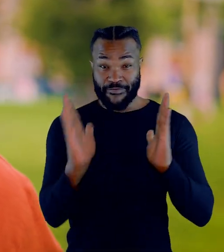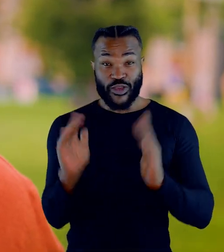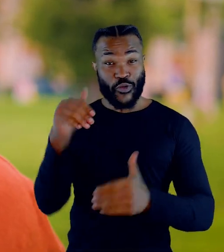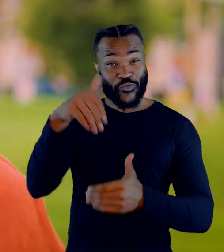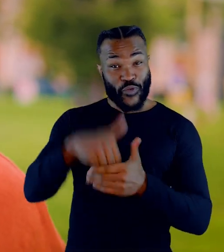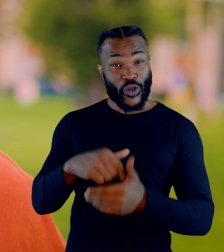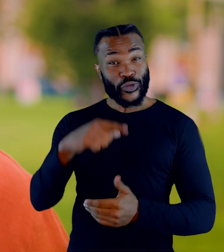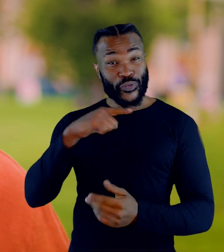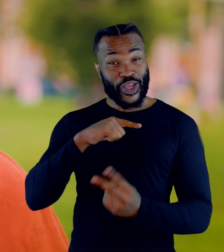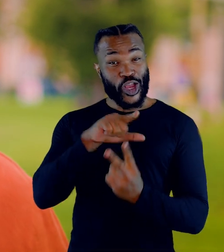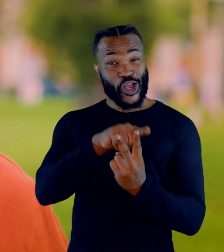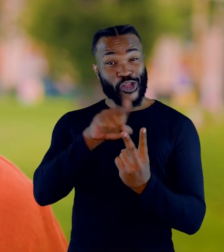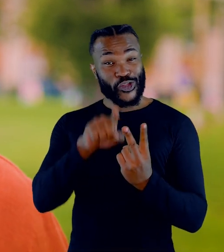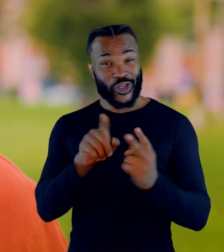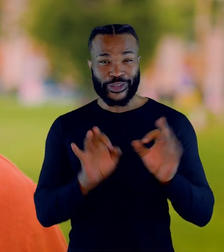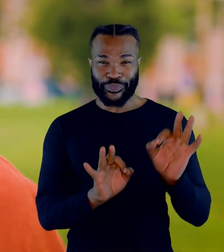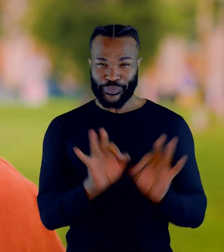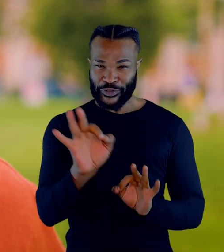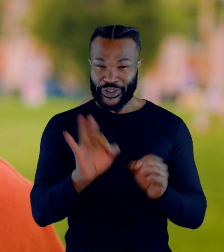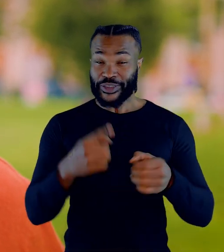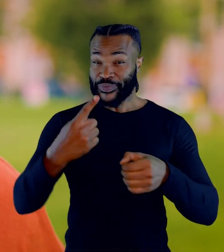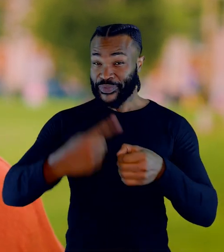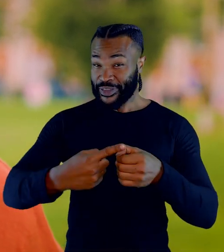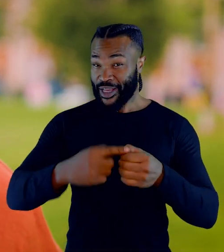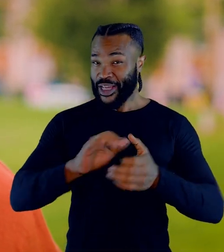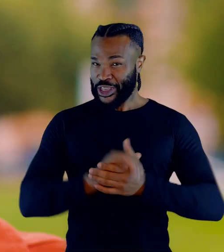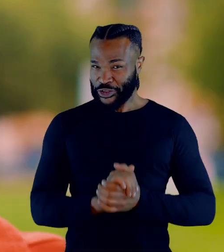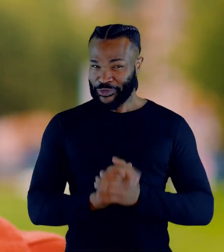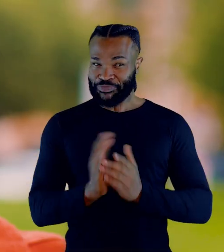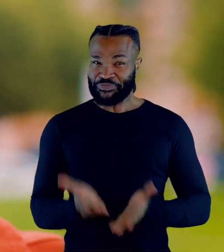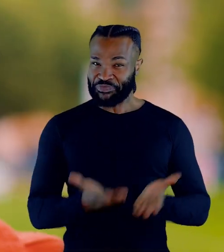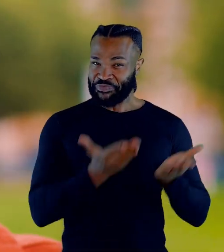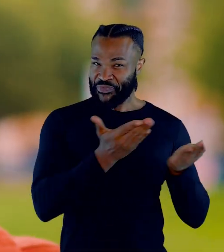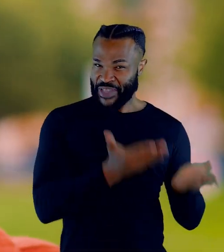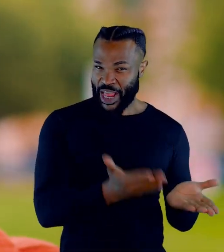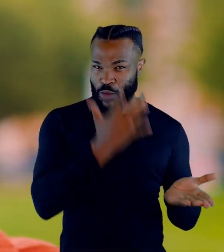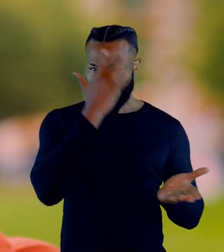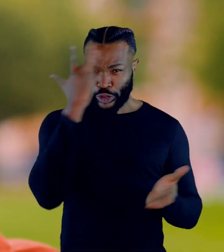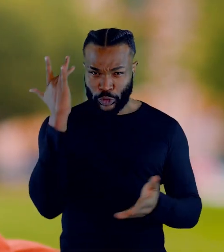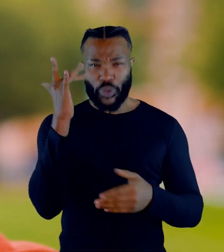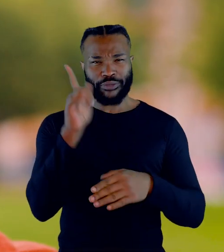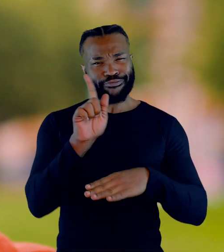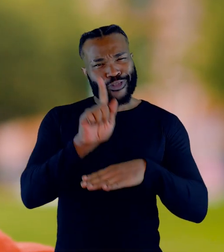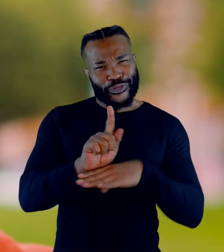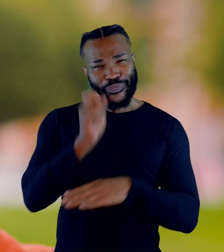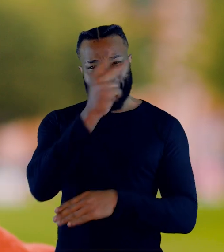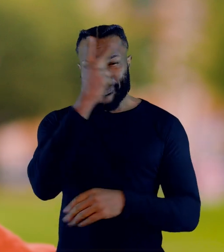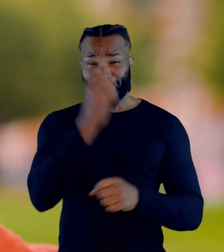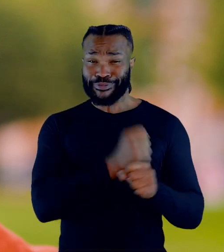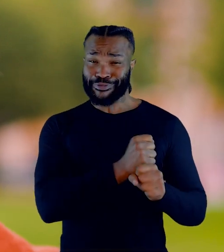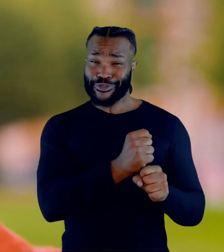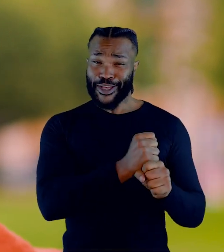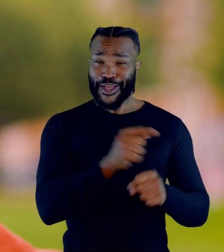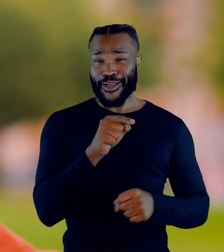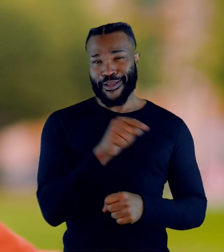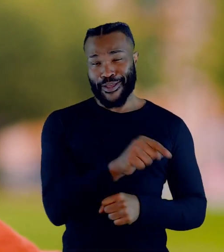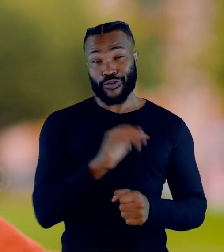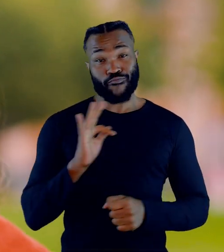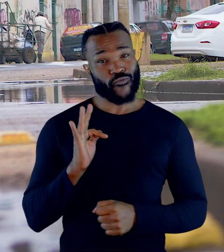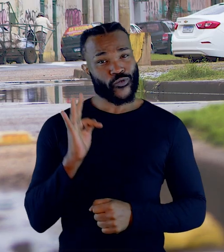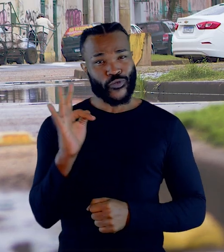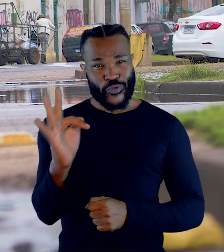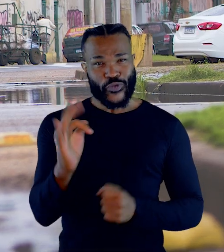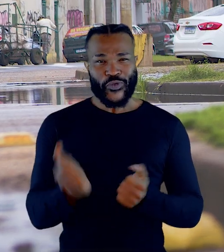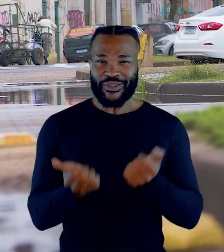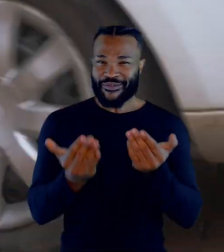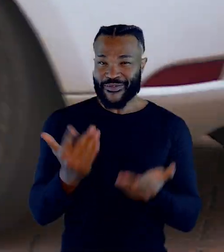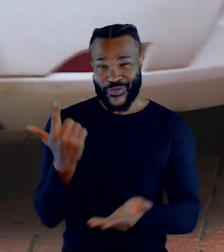nessa eleição, existem dois projetos de cidade. Do lado de lá, quem está na prefeitura há tanto tempo, não